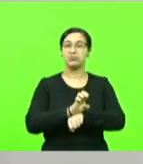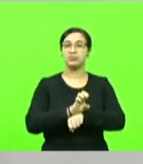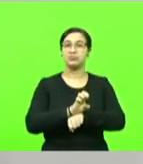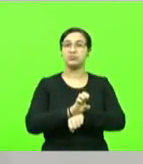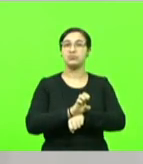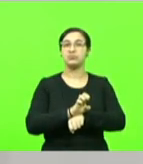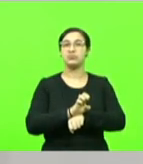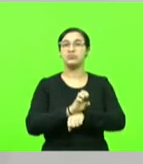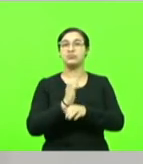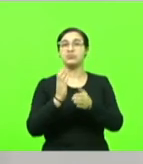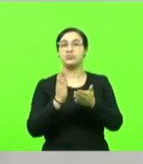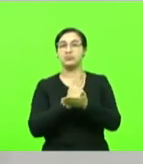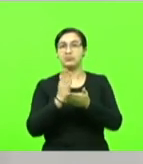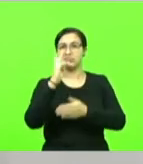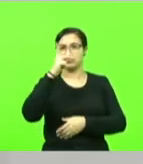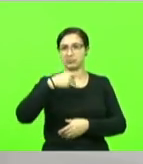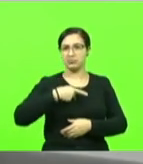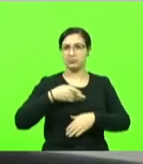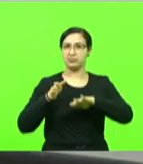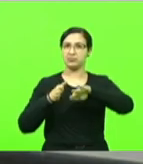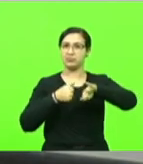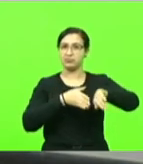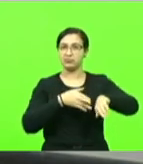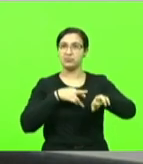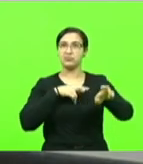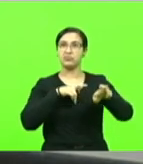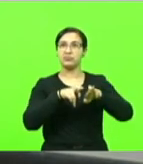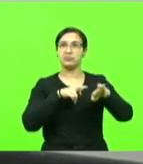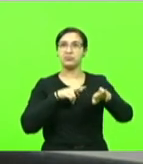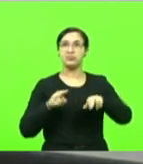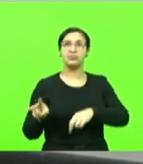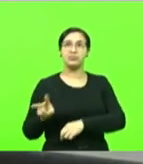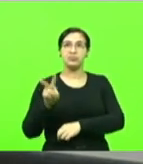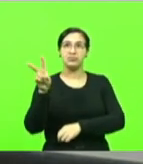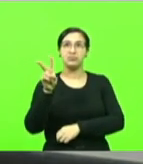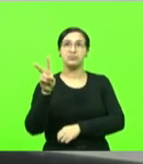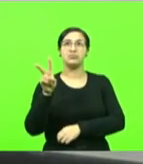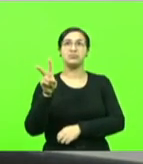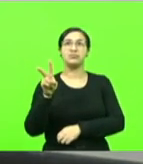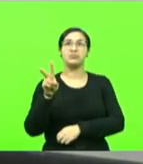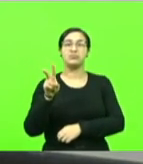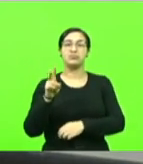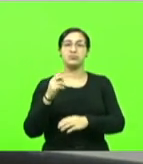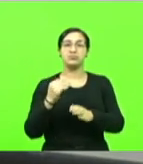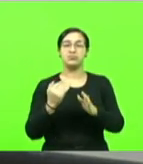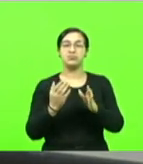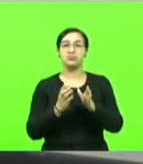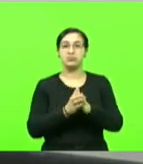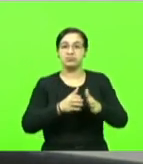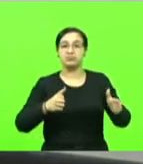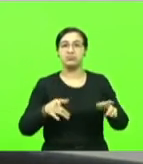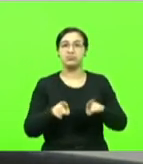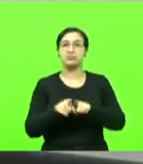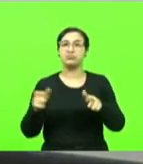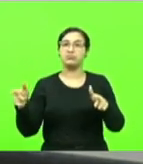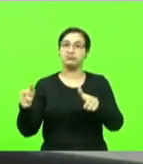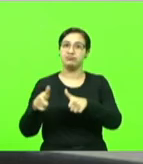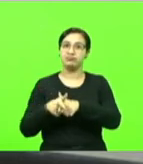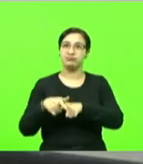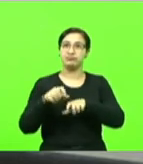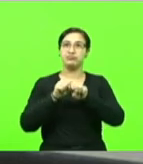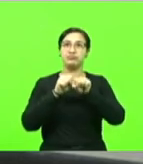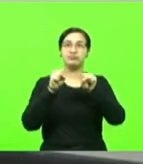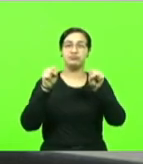vantagens pessoais, a relação de valores entre a maior e a menor remuneração do sistema de segurança